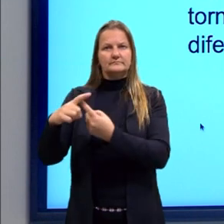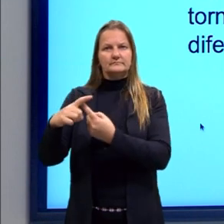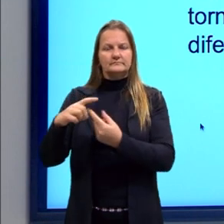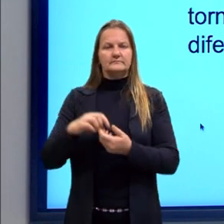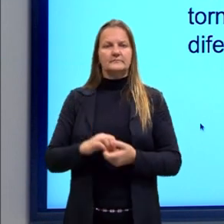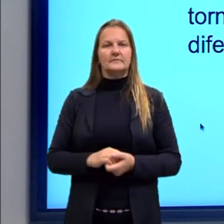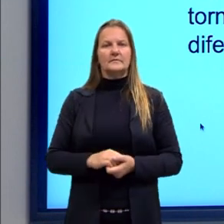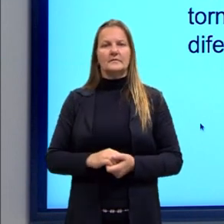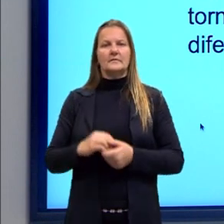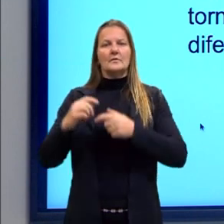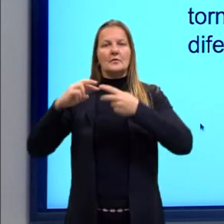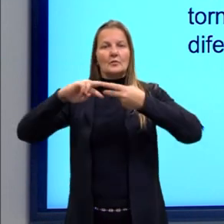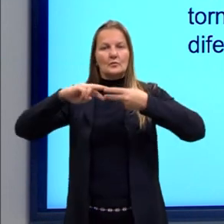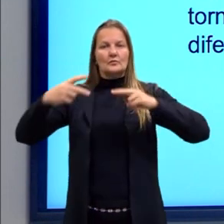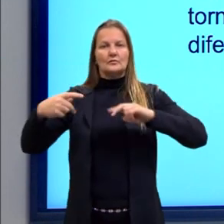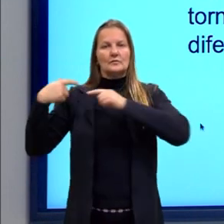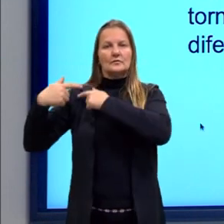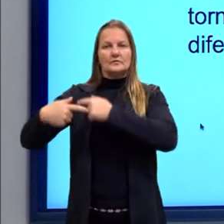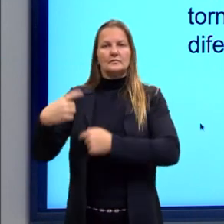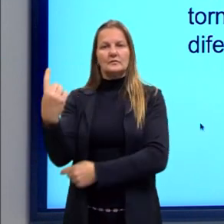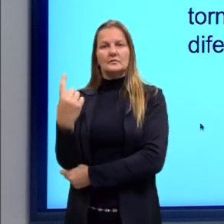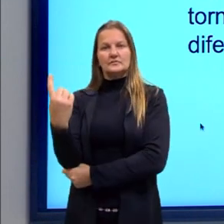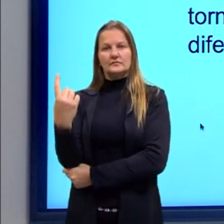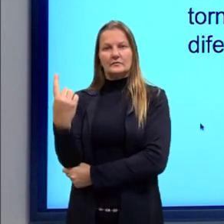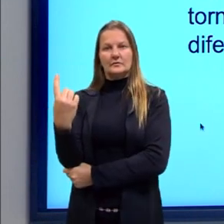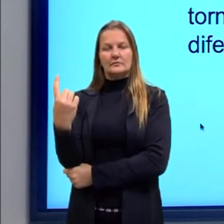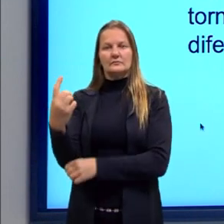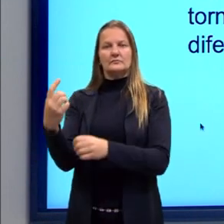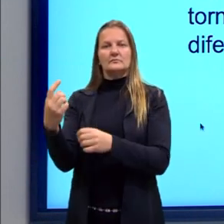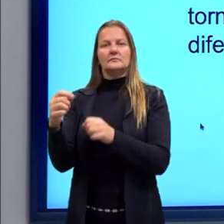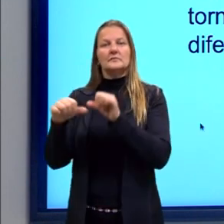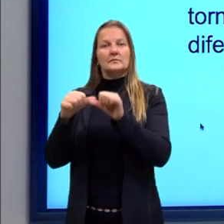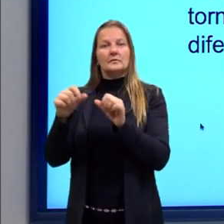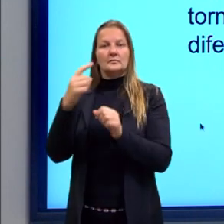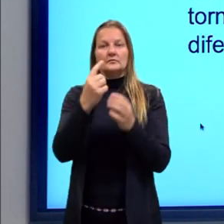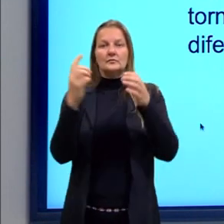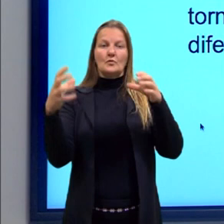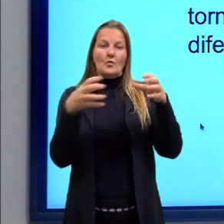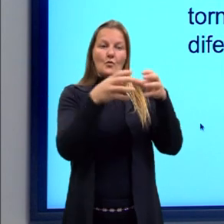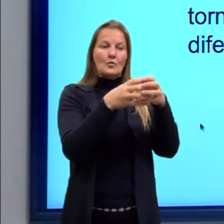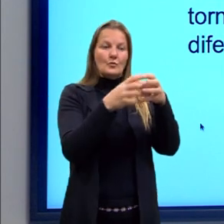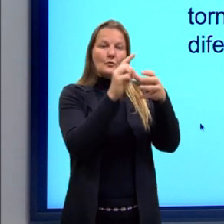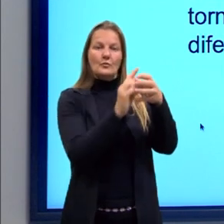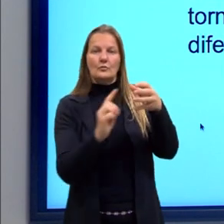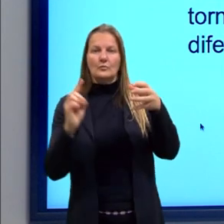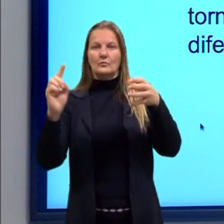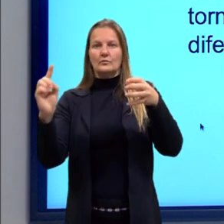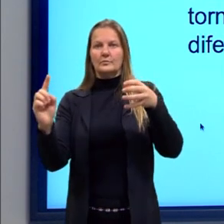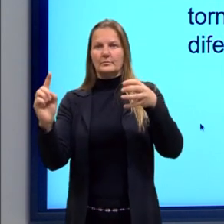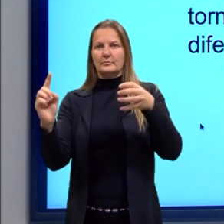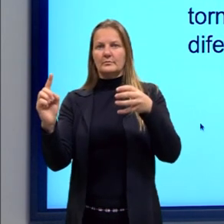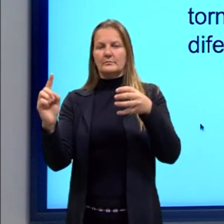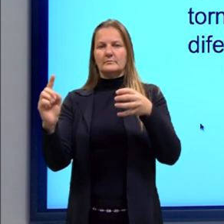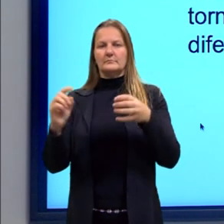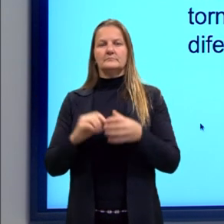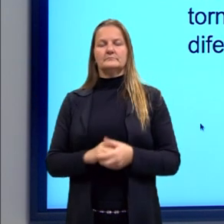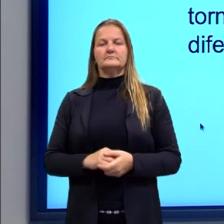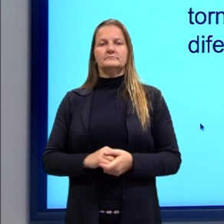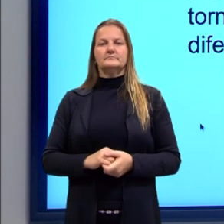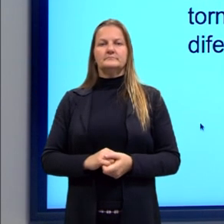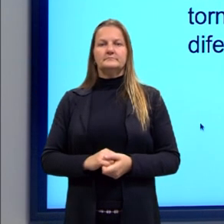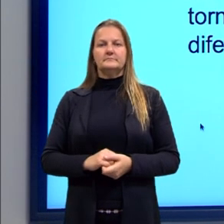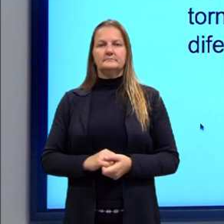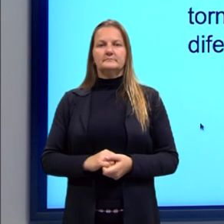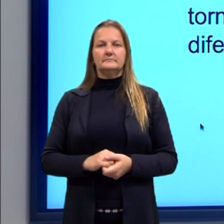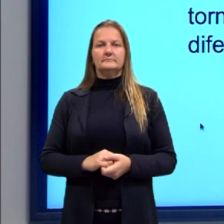hereditariedade. A individual, ela vai transformar um indivíduo diferente do outro, né? Por